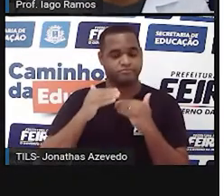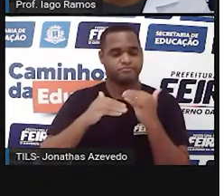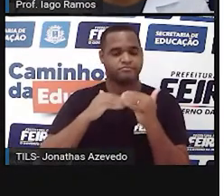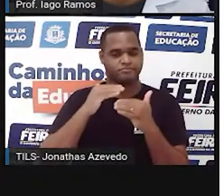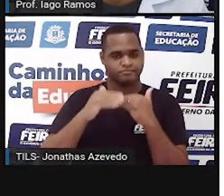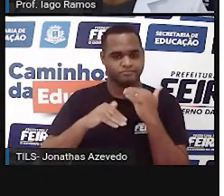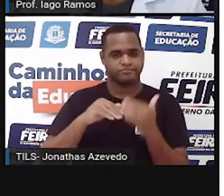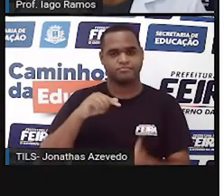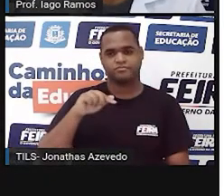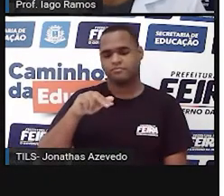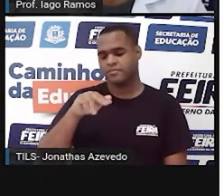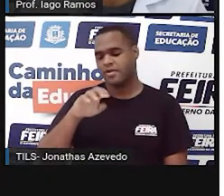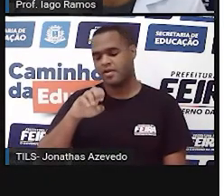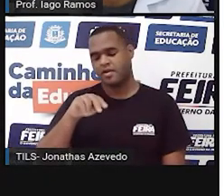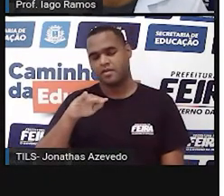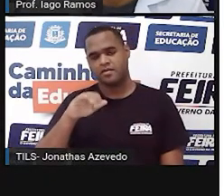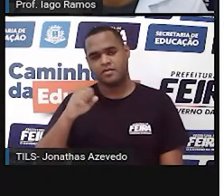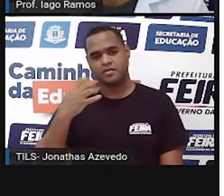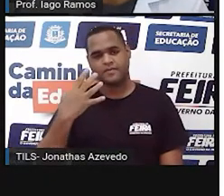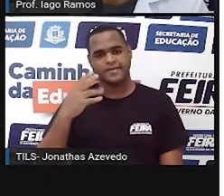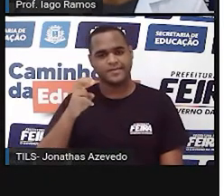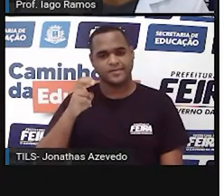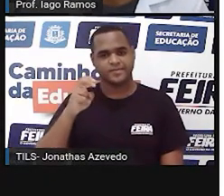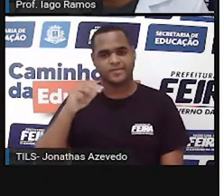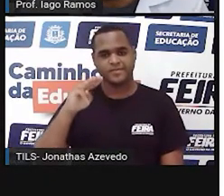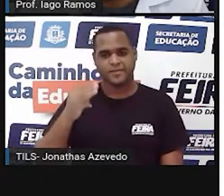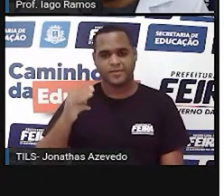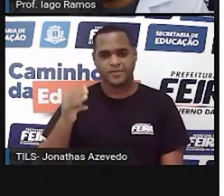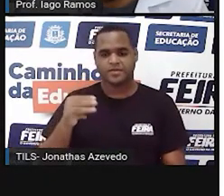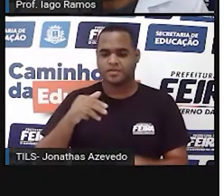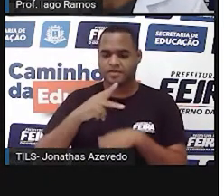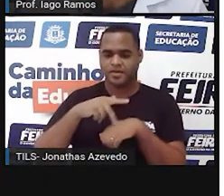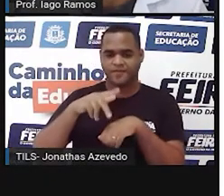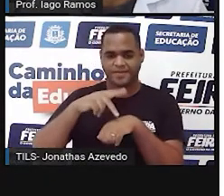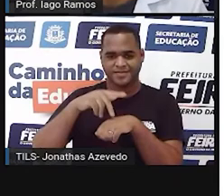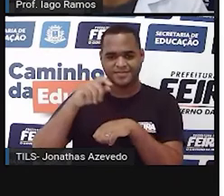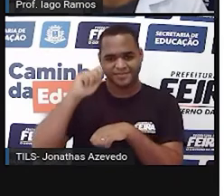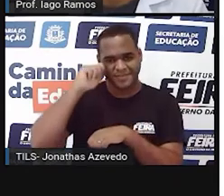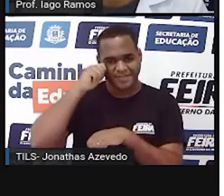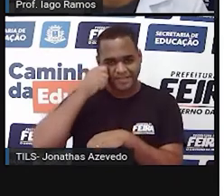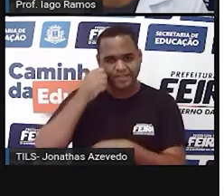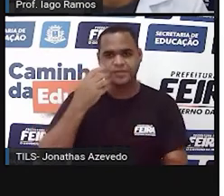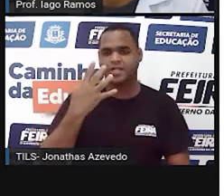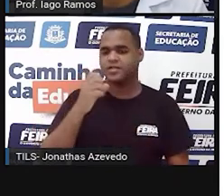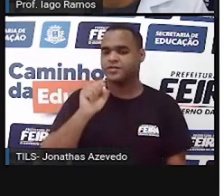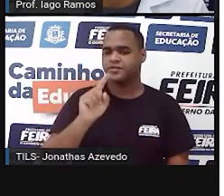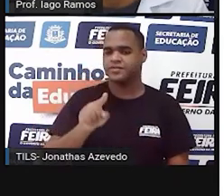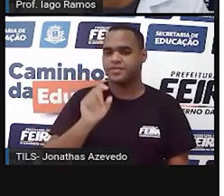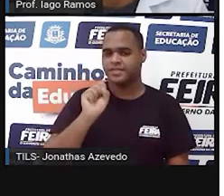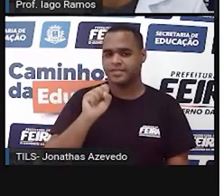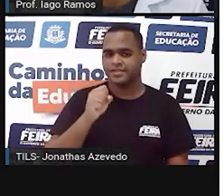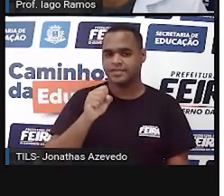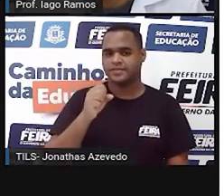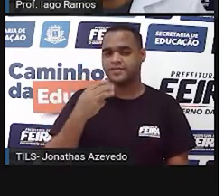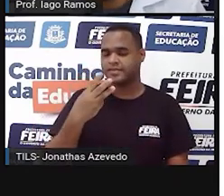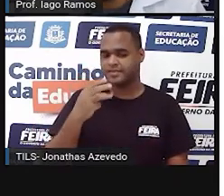O Quênia, com 45 milhões. África do Sul, 48,3 milhões.